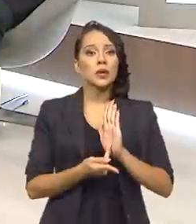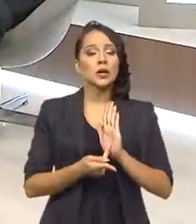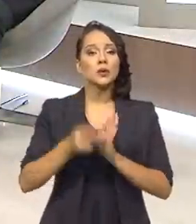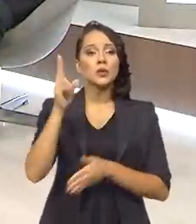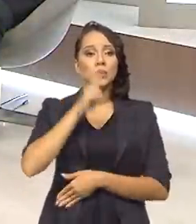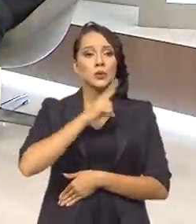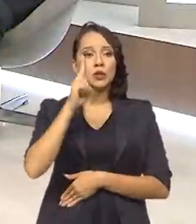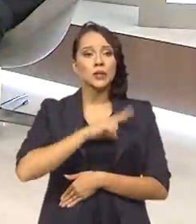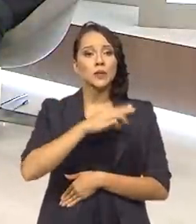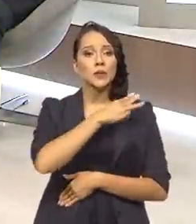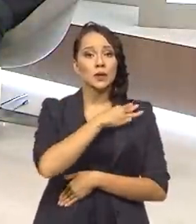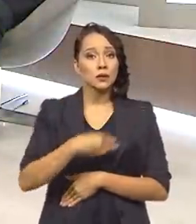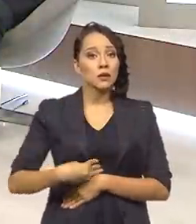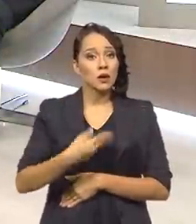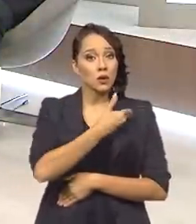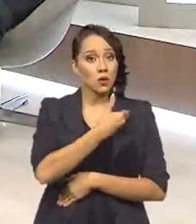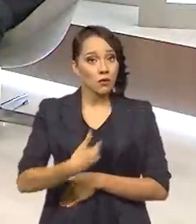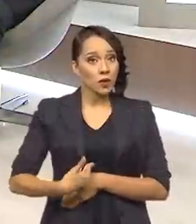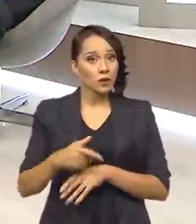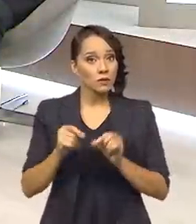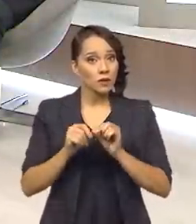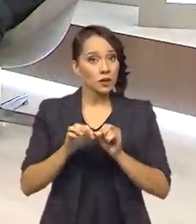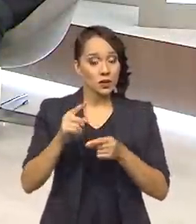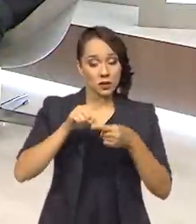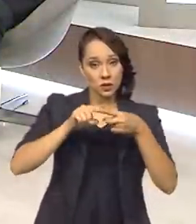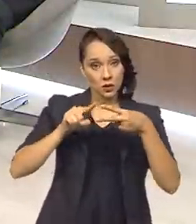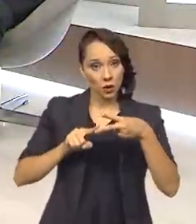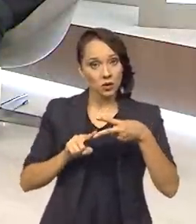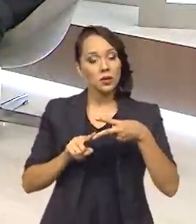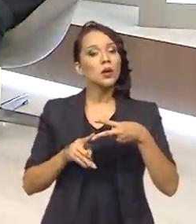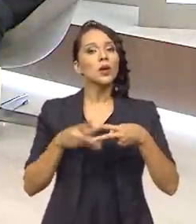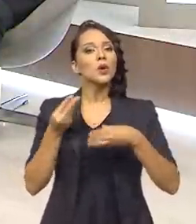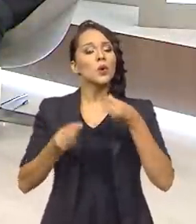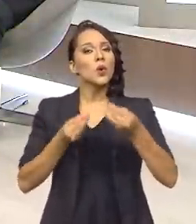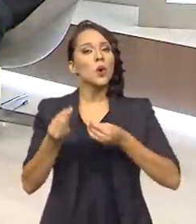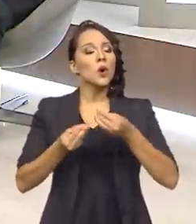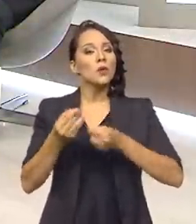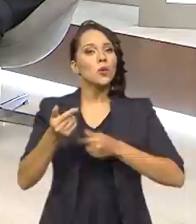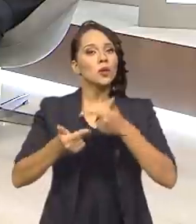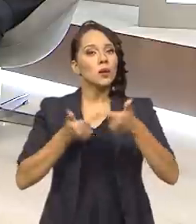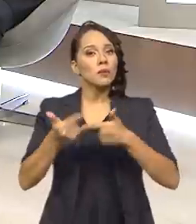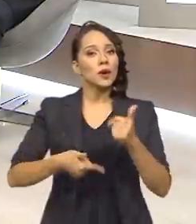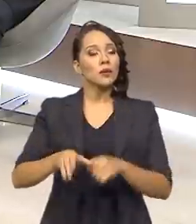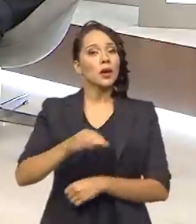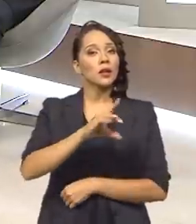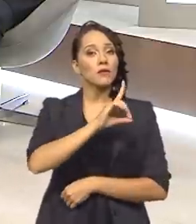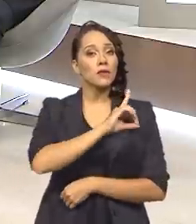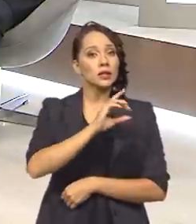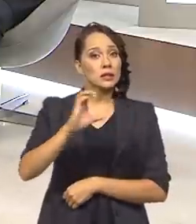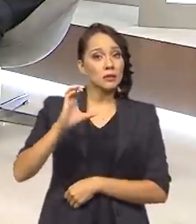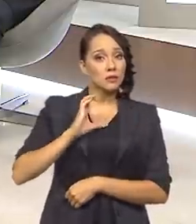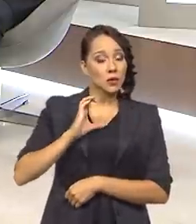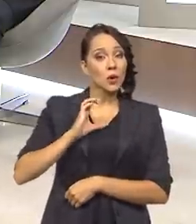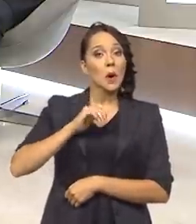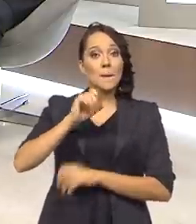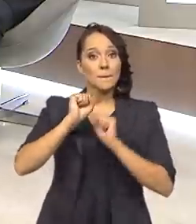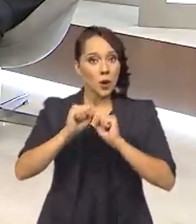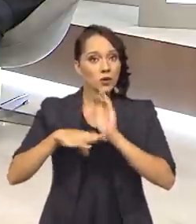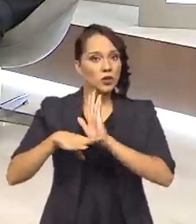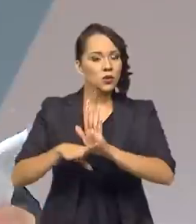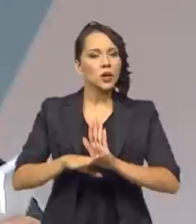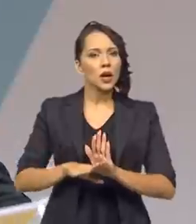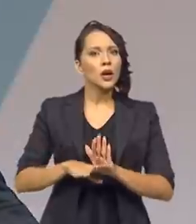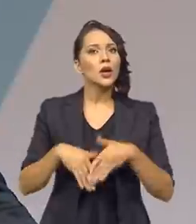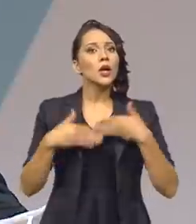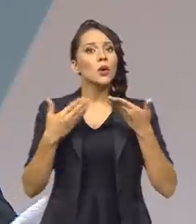de emergência, ministro, que o governo adotou nesses dois casos e como a atuação da Defesa Civil Nacional pode ajudar? E